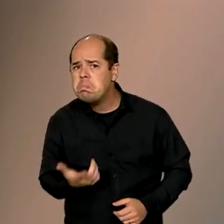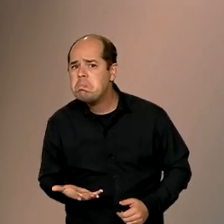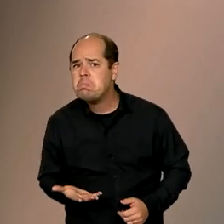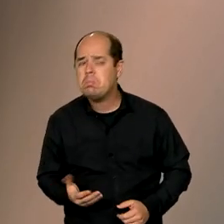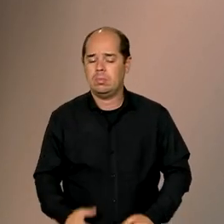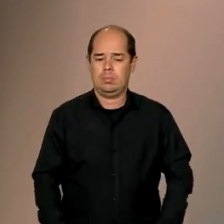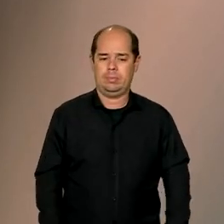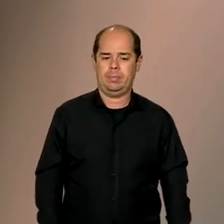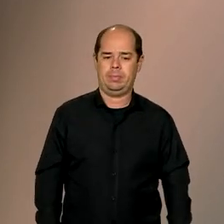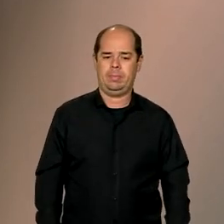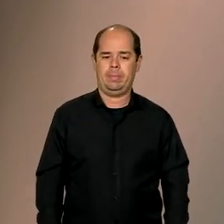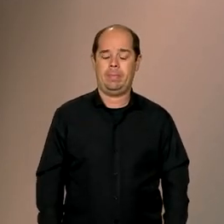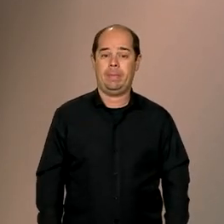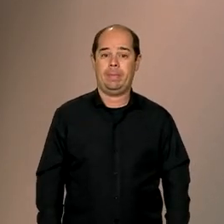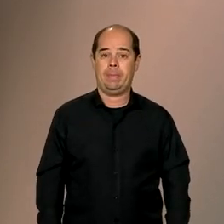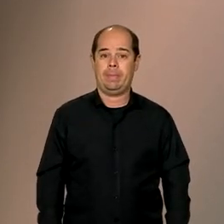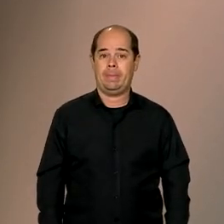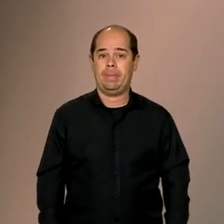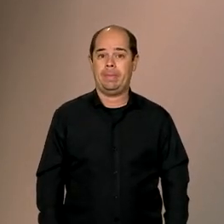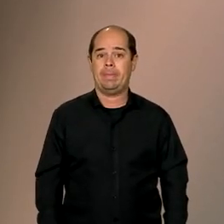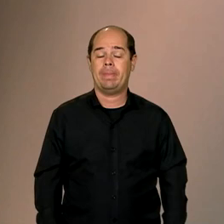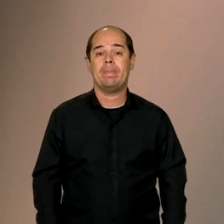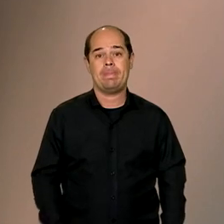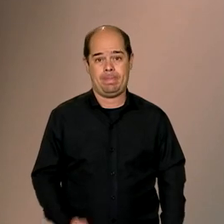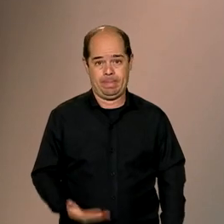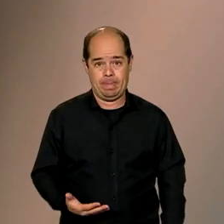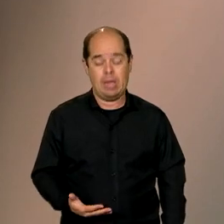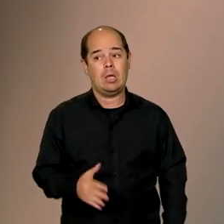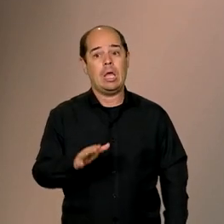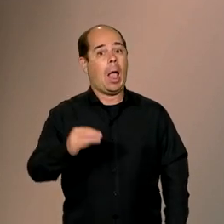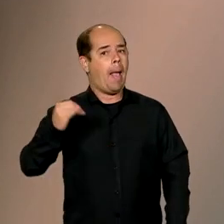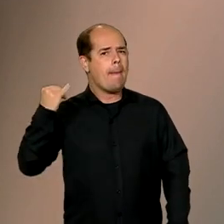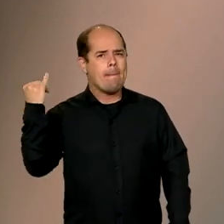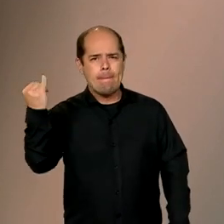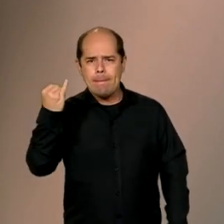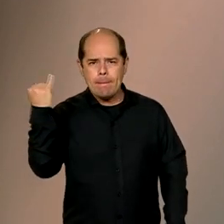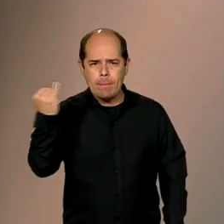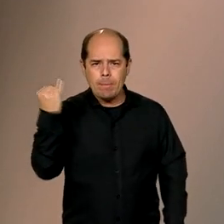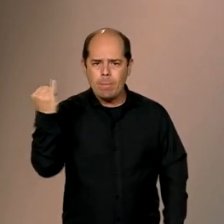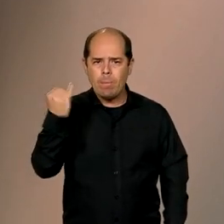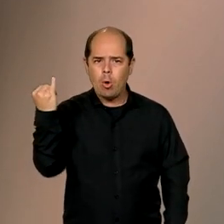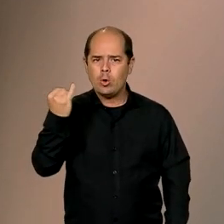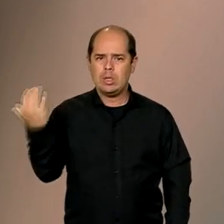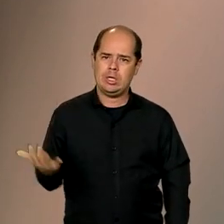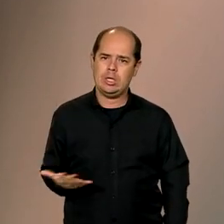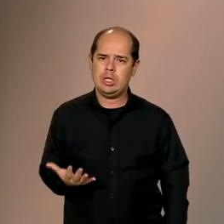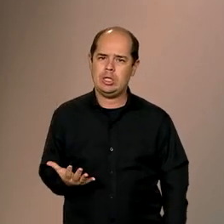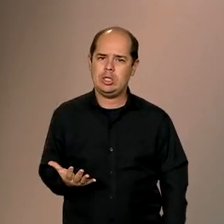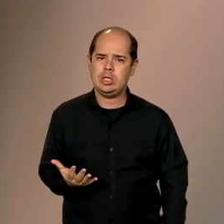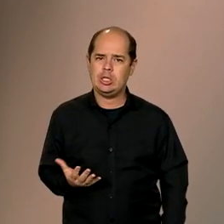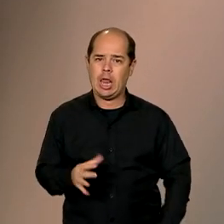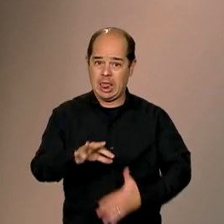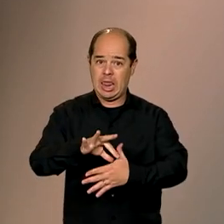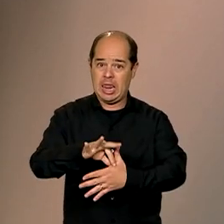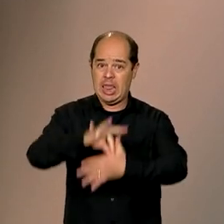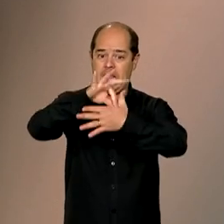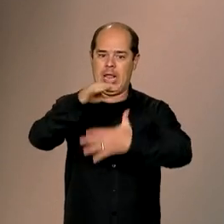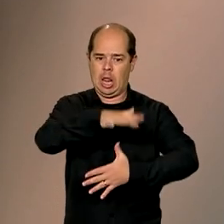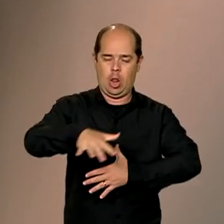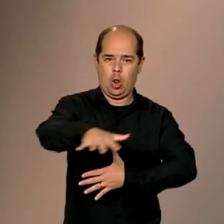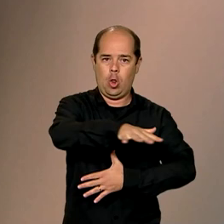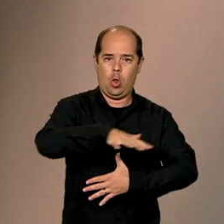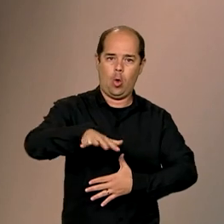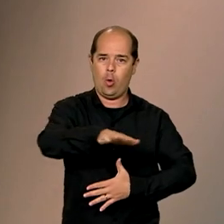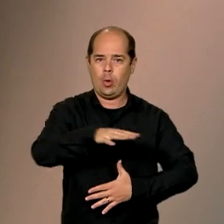o importante é o envolvimento das autoridades locais, no sentido de buscar criar a rede de proteção